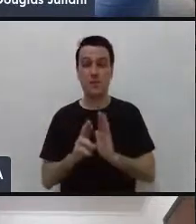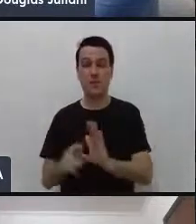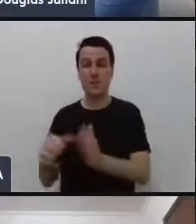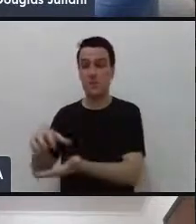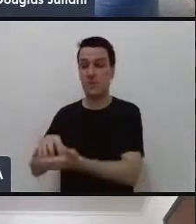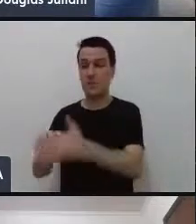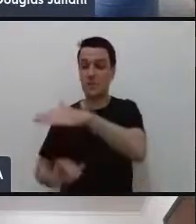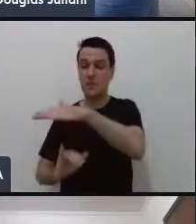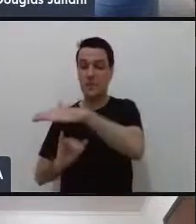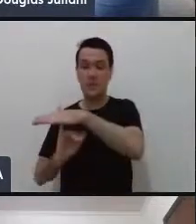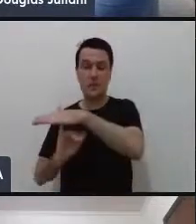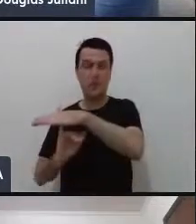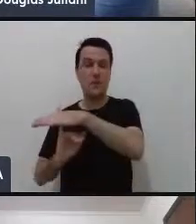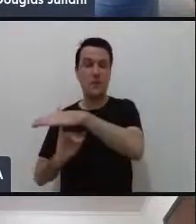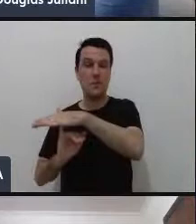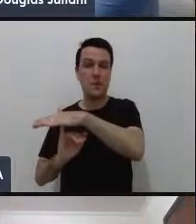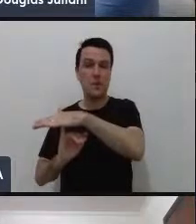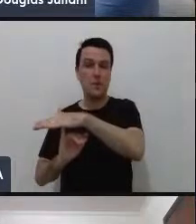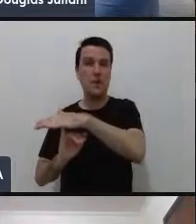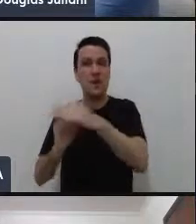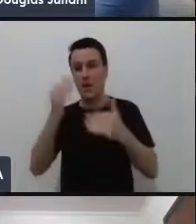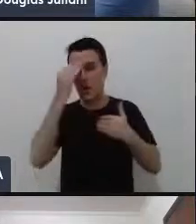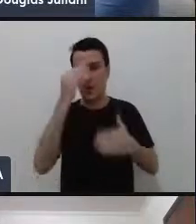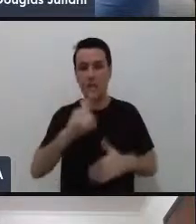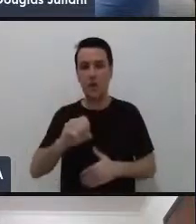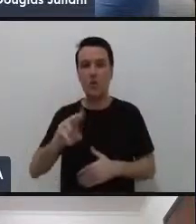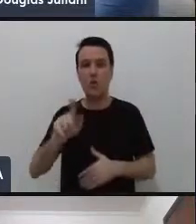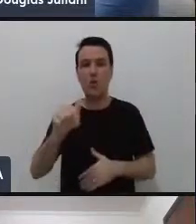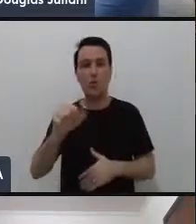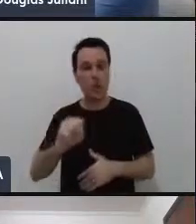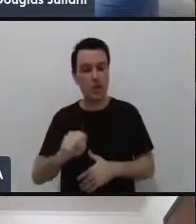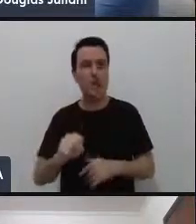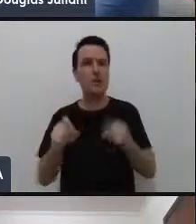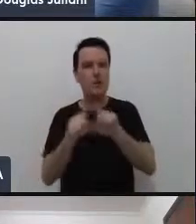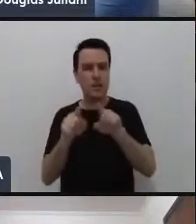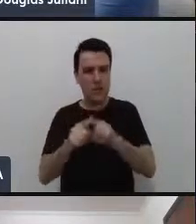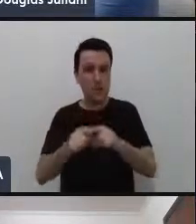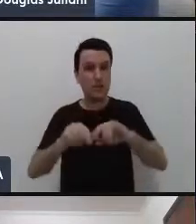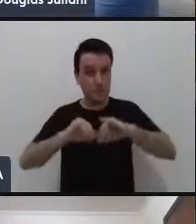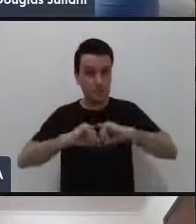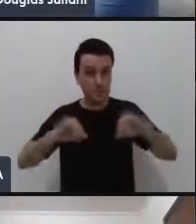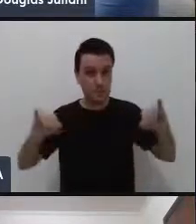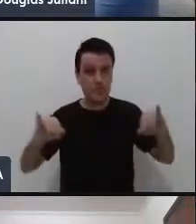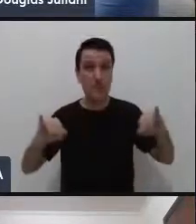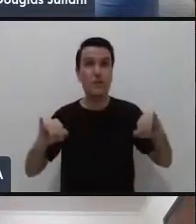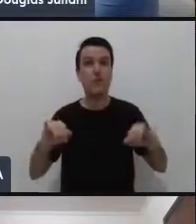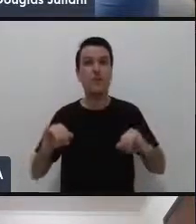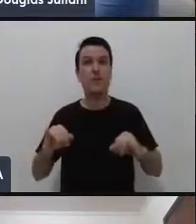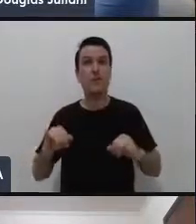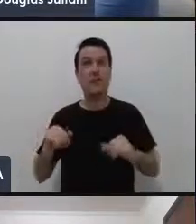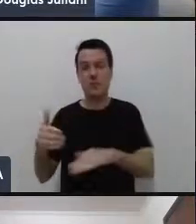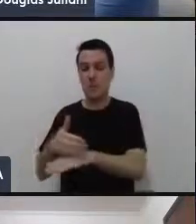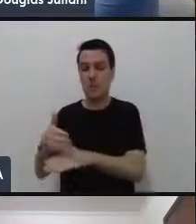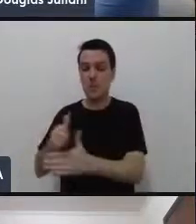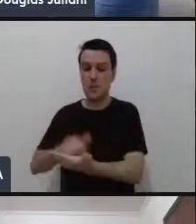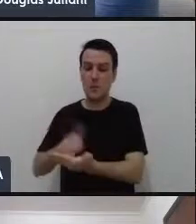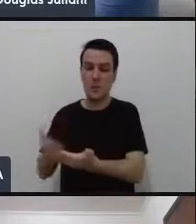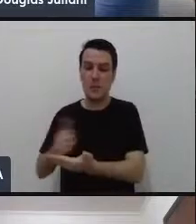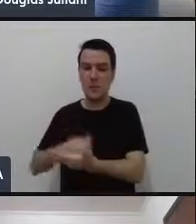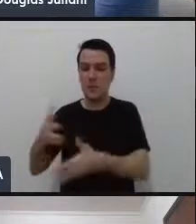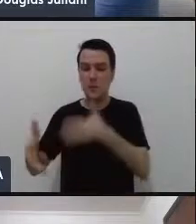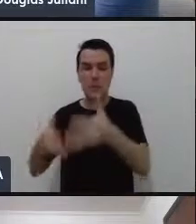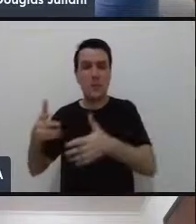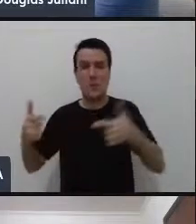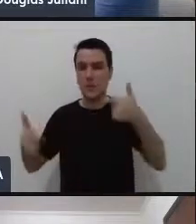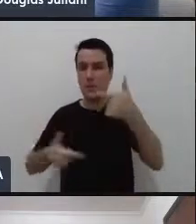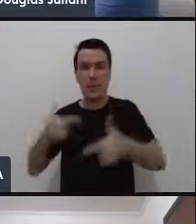agradece o professor Douglas também destacamos gente a participação dos intérpretes por esse belo